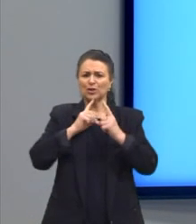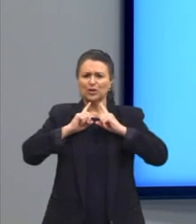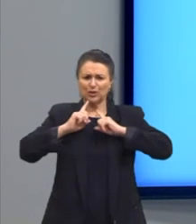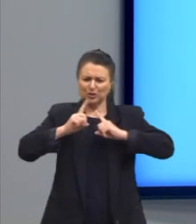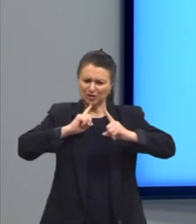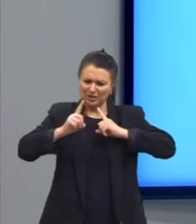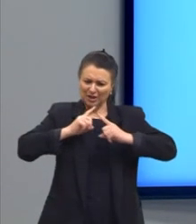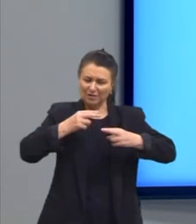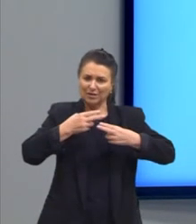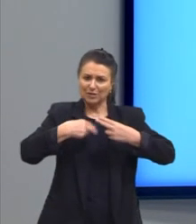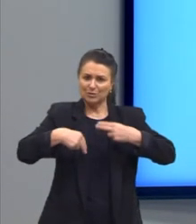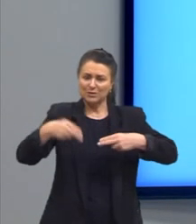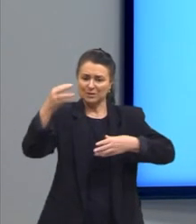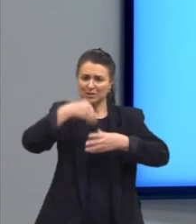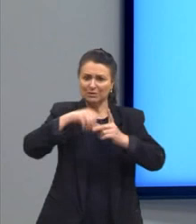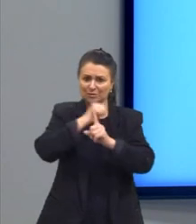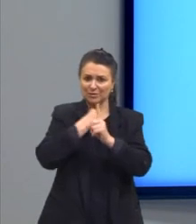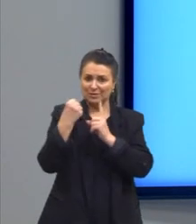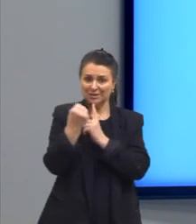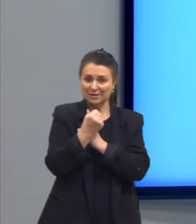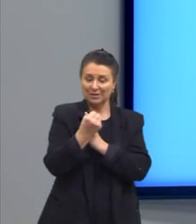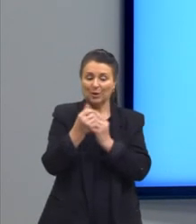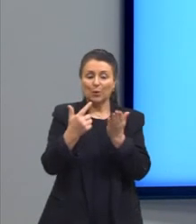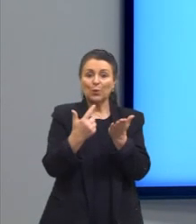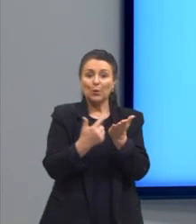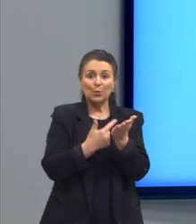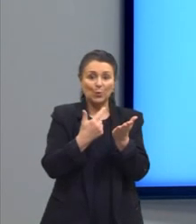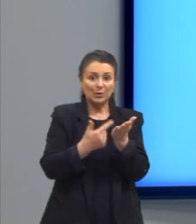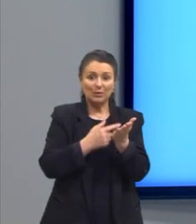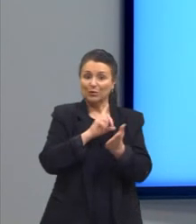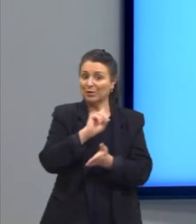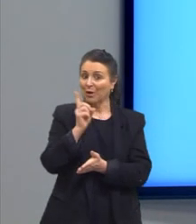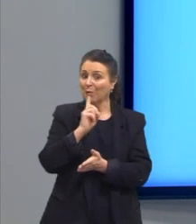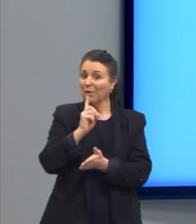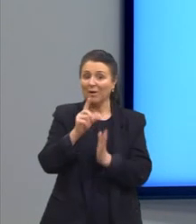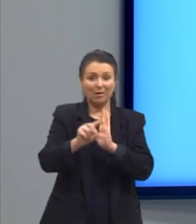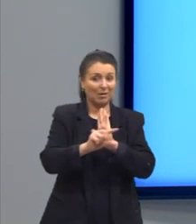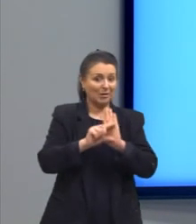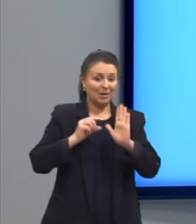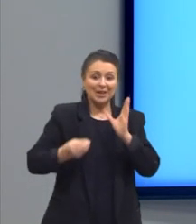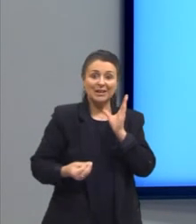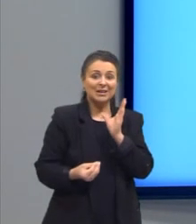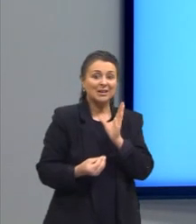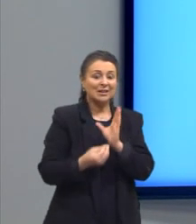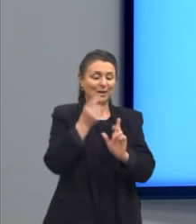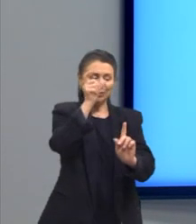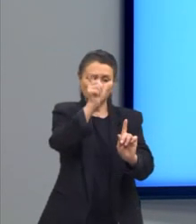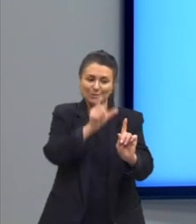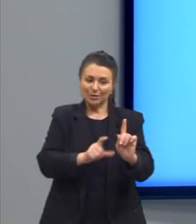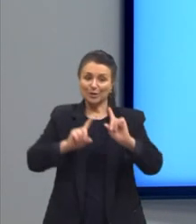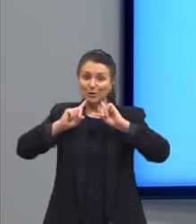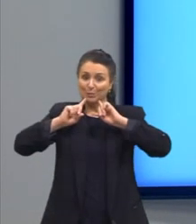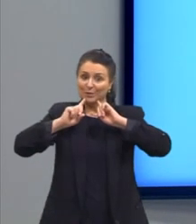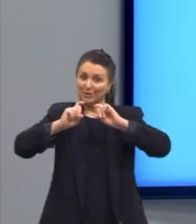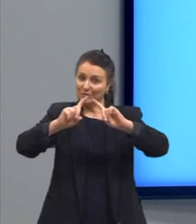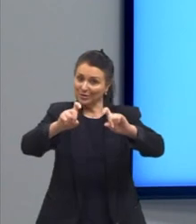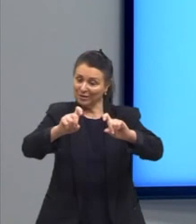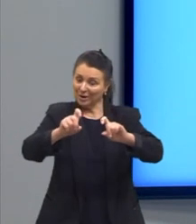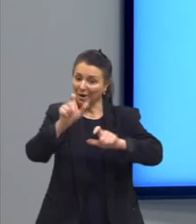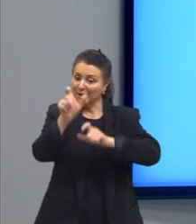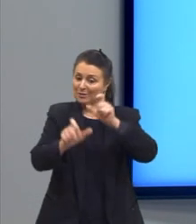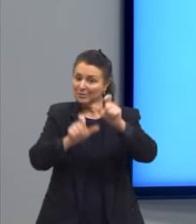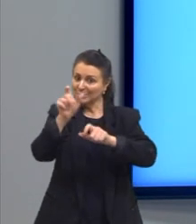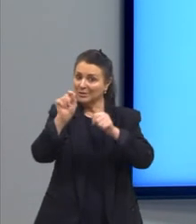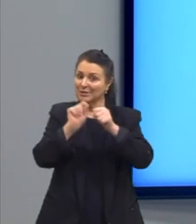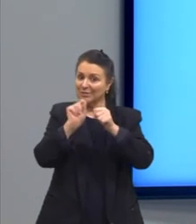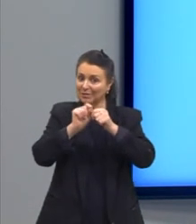já se percebe que o Policarpo Quaresma não era o Lima Barreto. Ele cria um personagem para criticar as pessoas que fazem essa